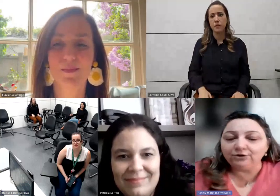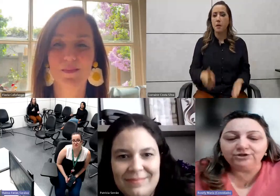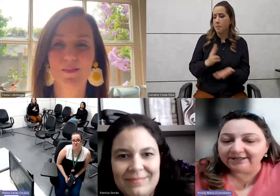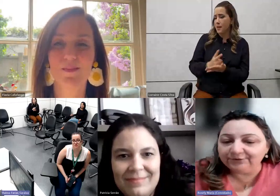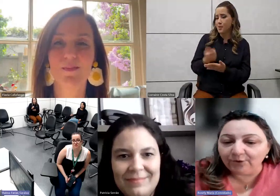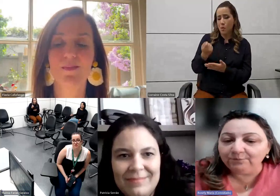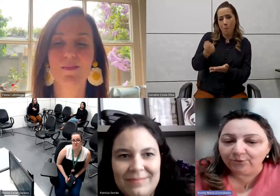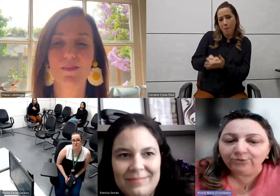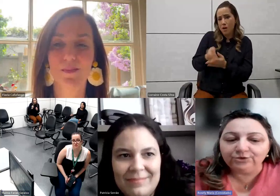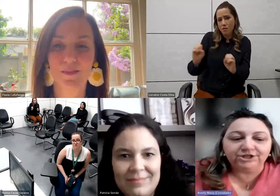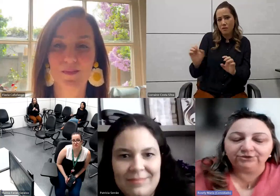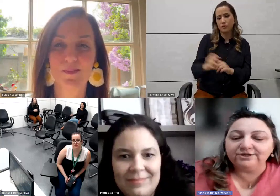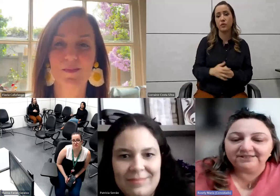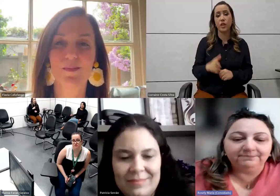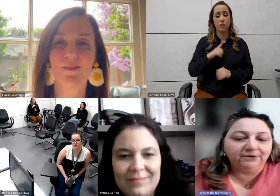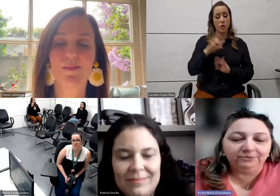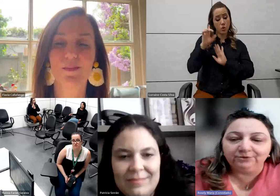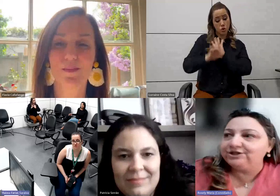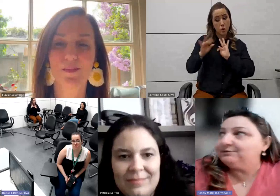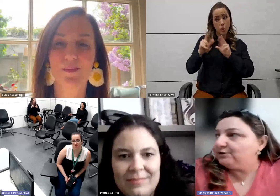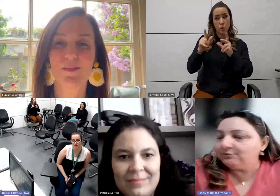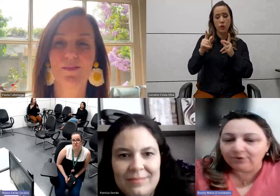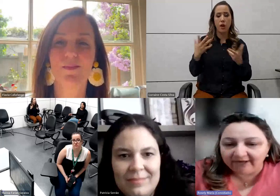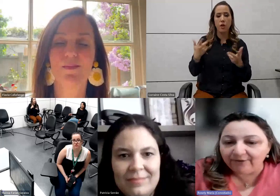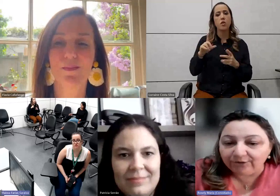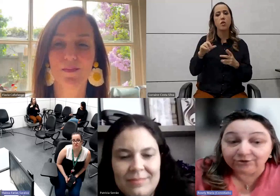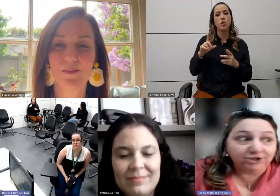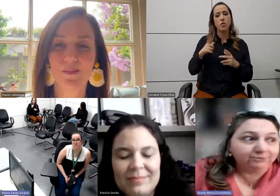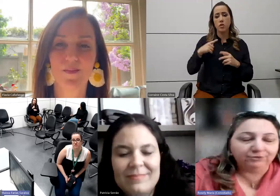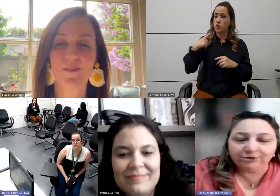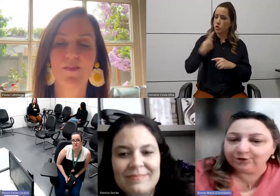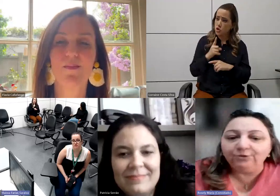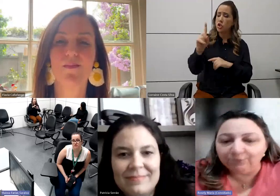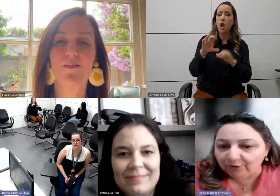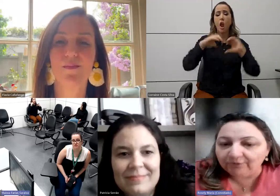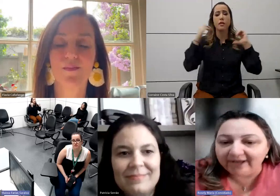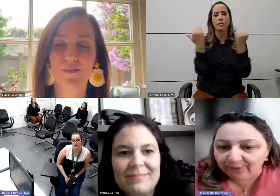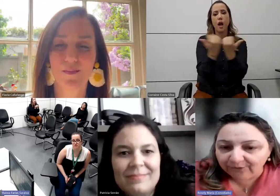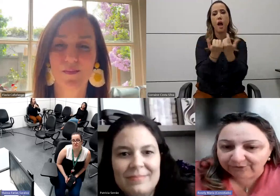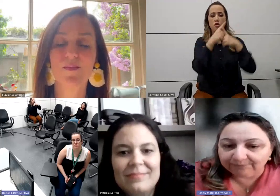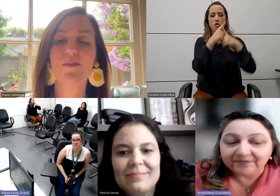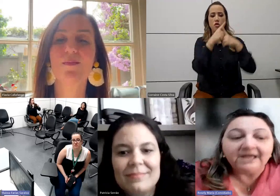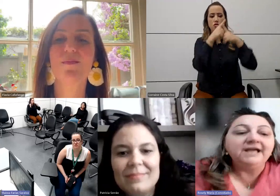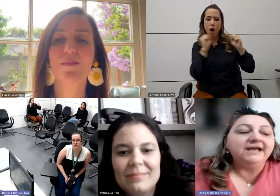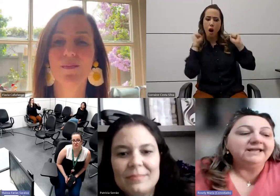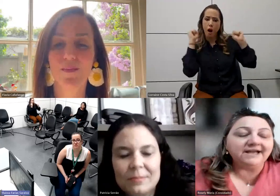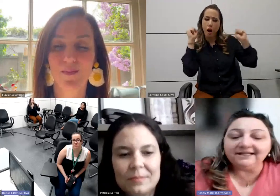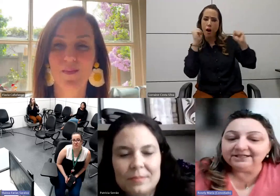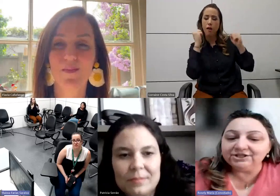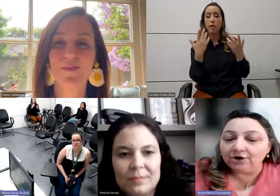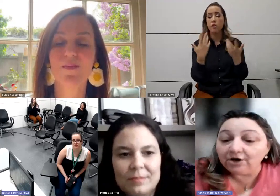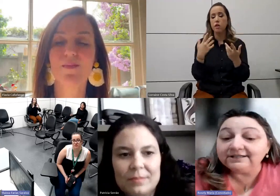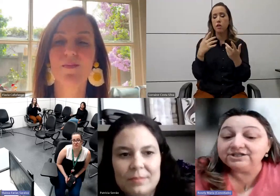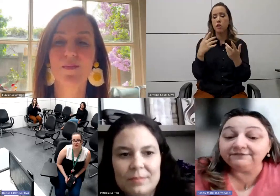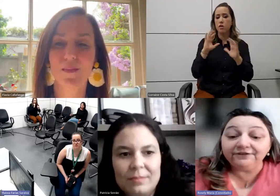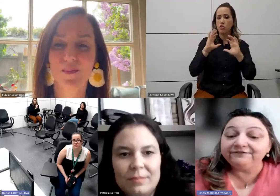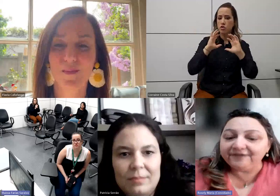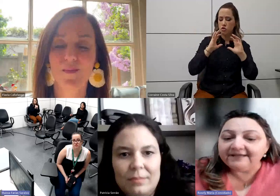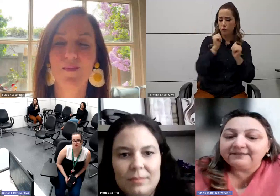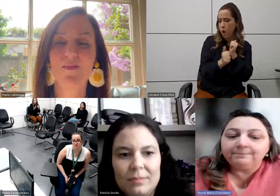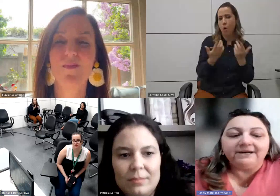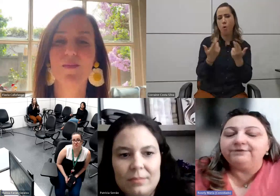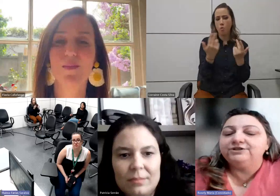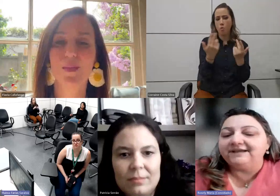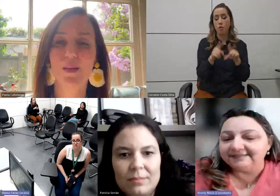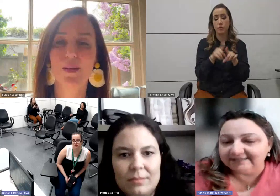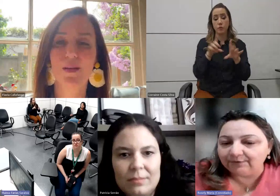Eu tenho todo o direito do mundo de torcer pelo meu time como qualquer outro, de ir para um show como qualquer outro. E a cadeira de rodas já